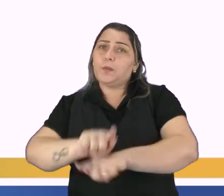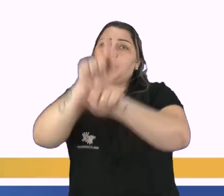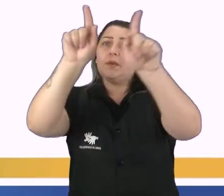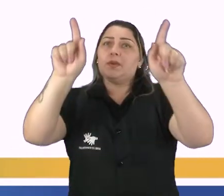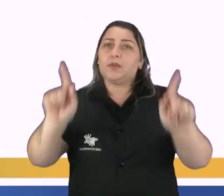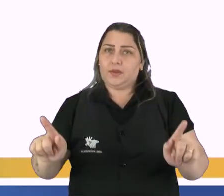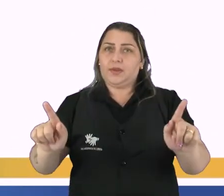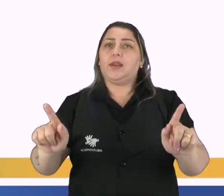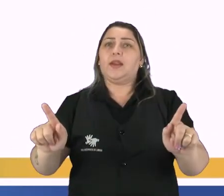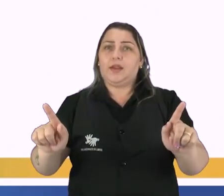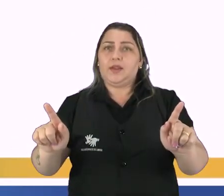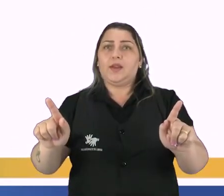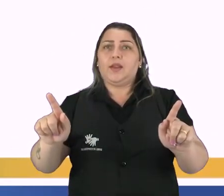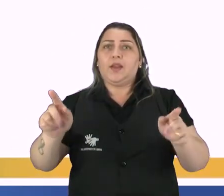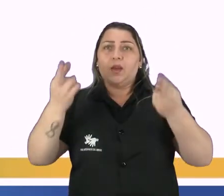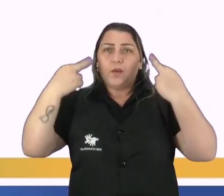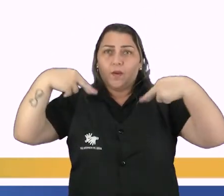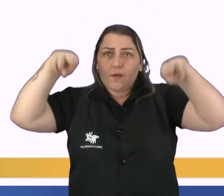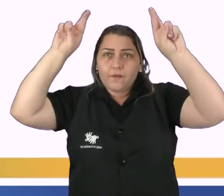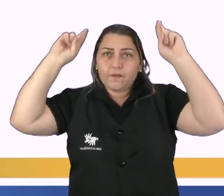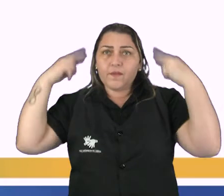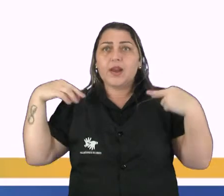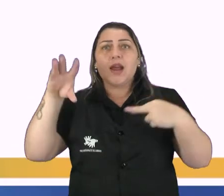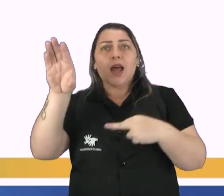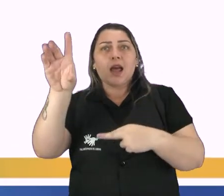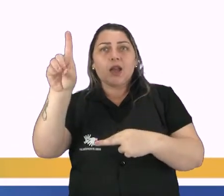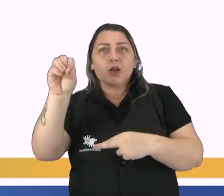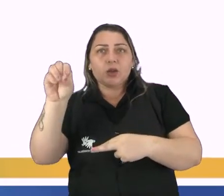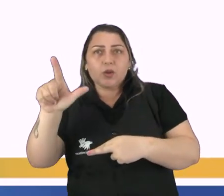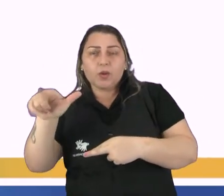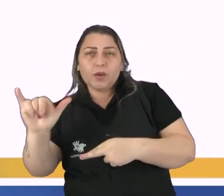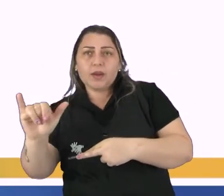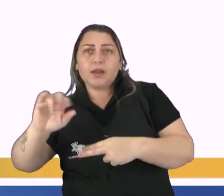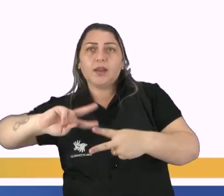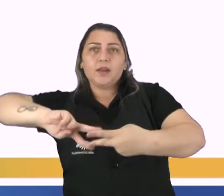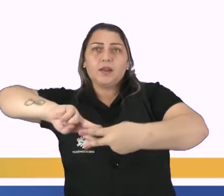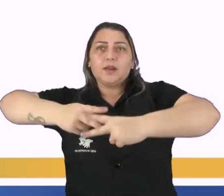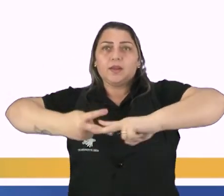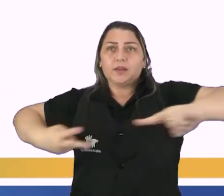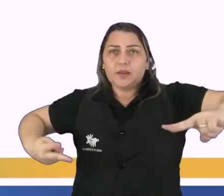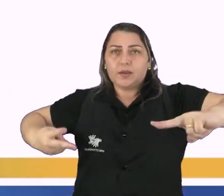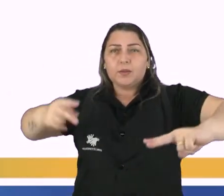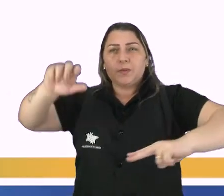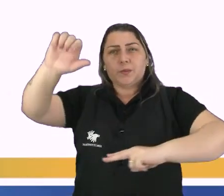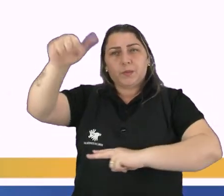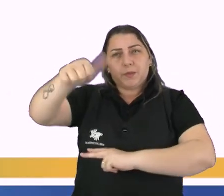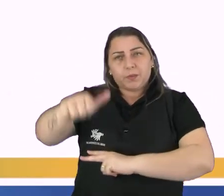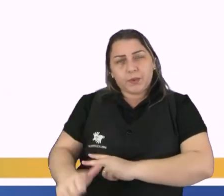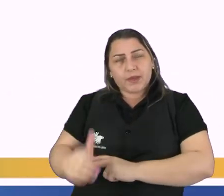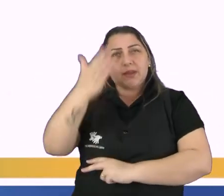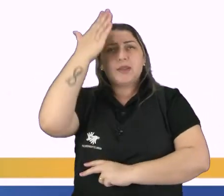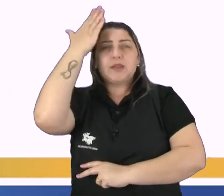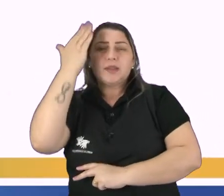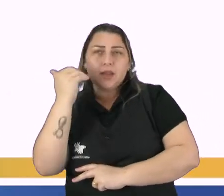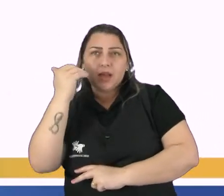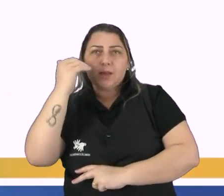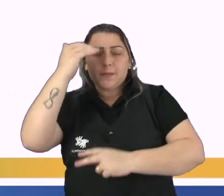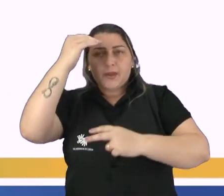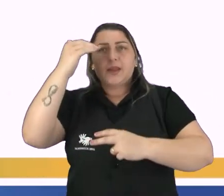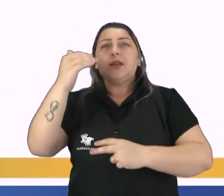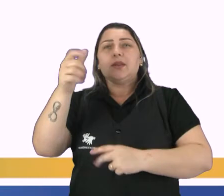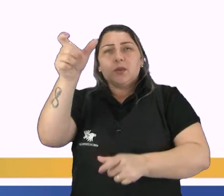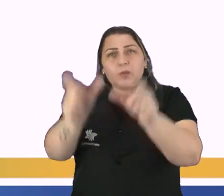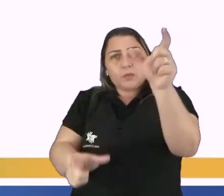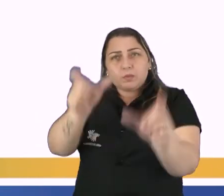de uma ovelha chamada Dolly, análise do DNA, a partir desse análise, saber tanto faz do ser humano, como de